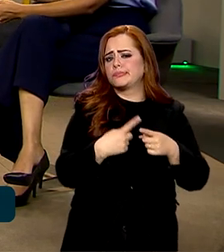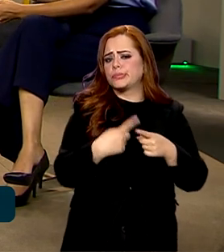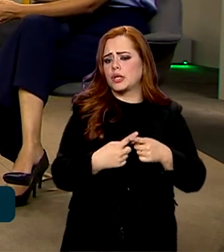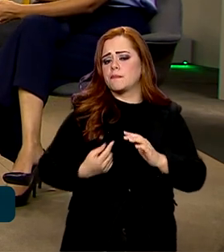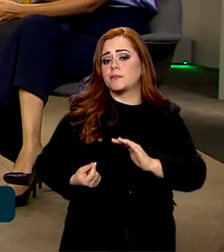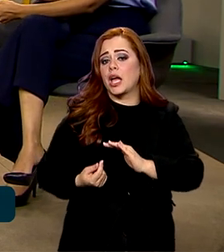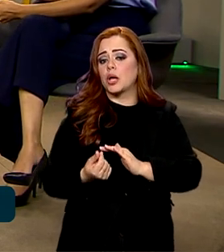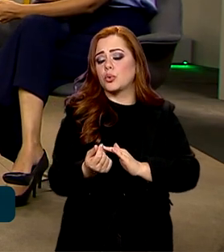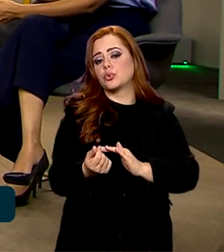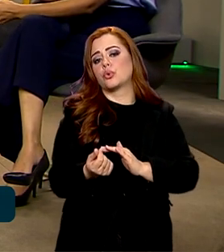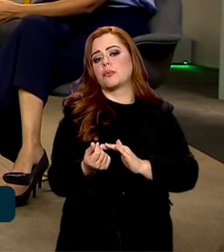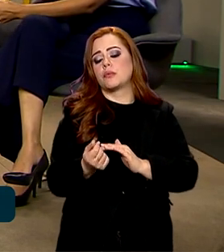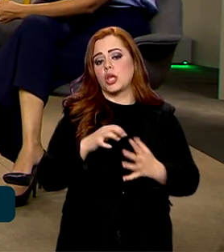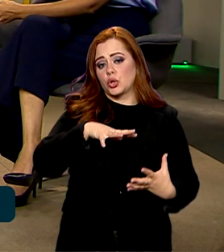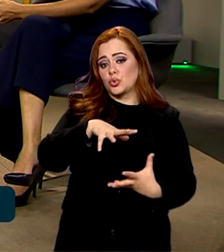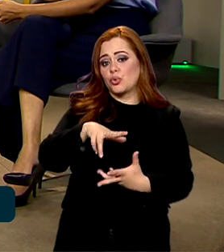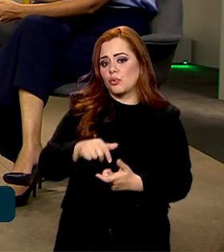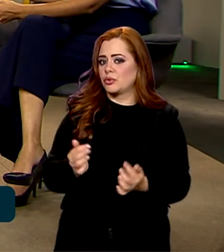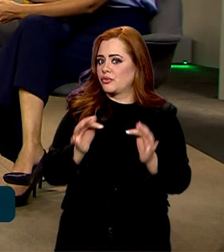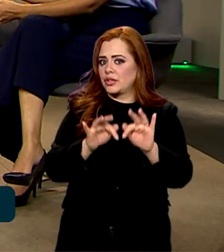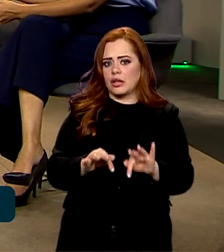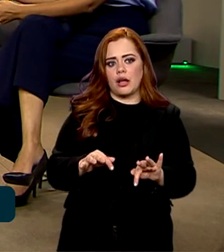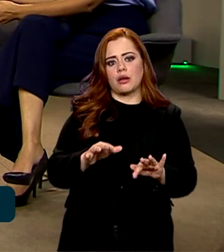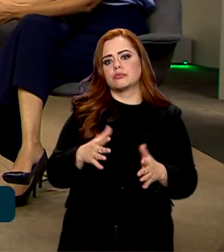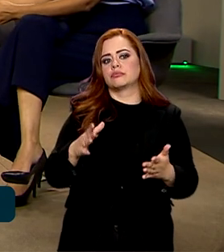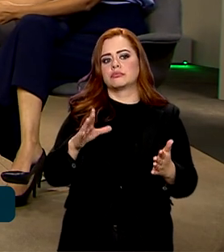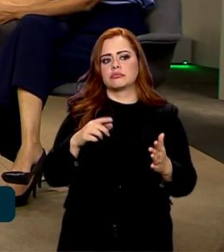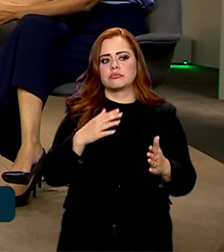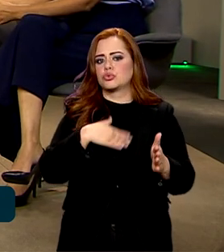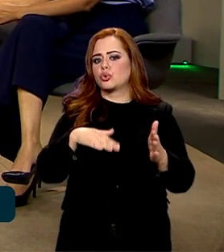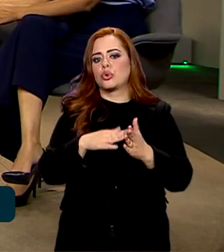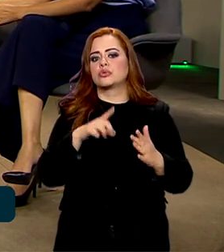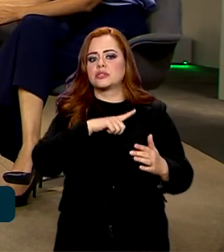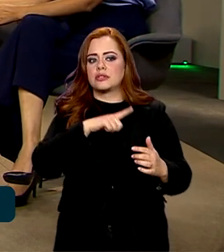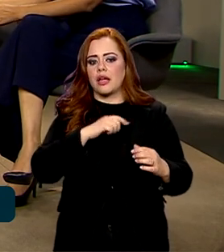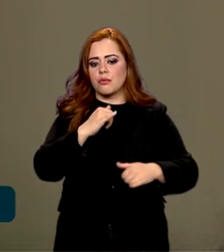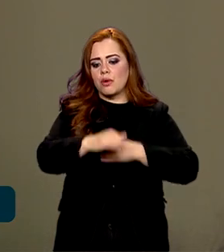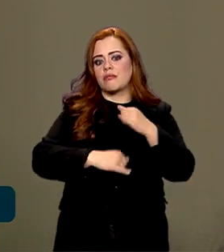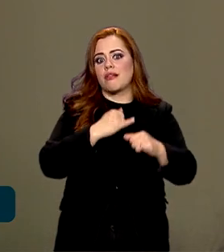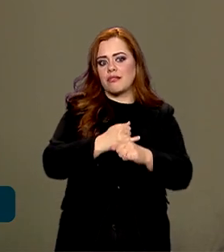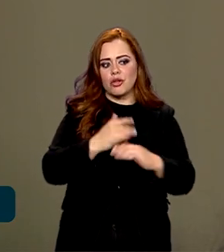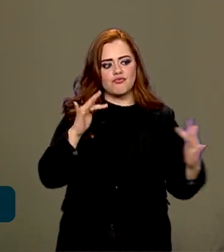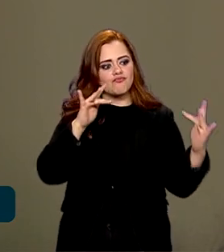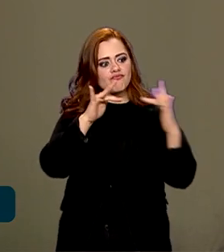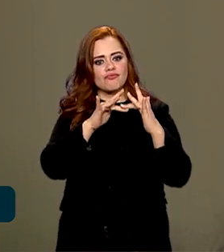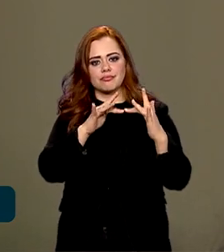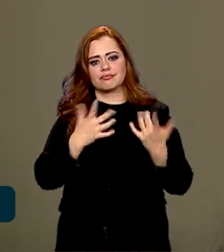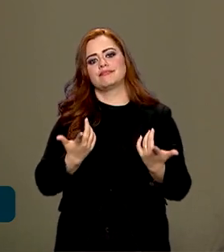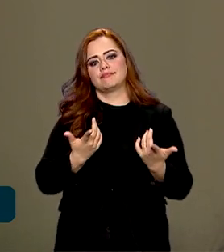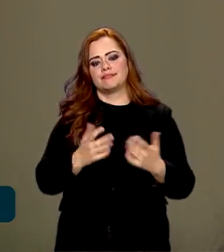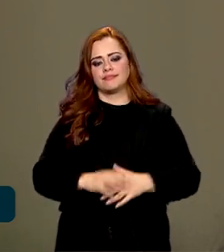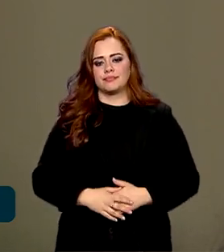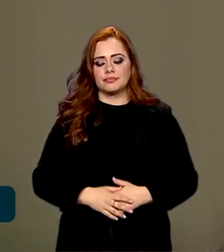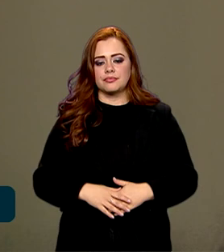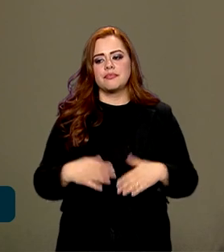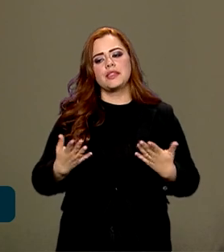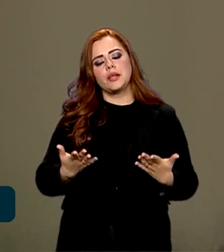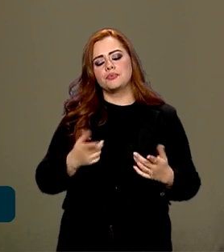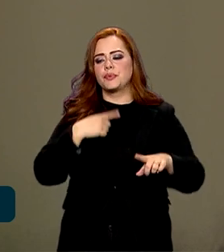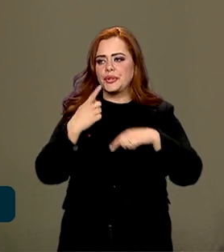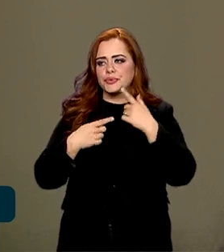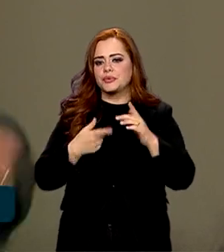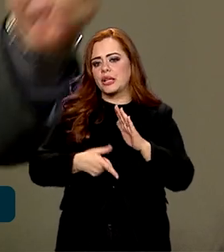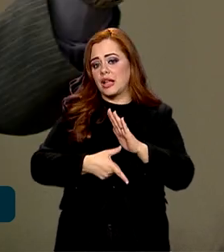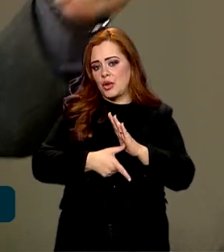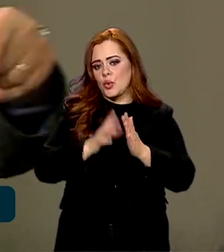economia mundial, afinal, já está toda digitalizada e conectada, né? Tenho a dúvida, né? Aí, mais uma vez, eu lembro lá na Agenda